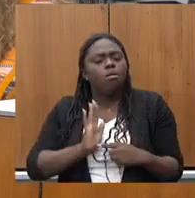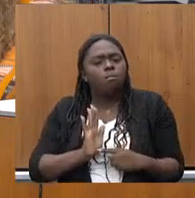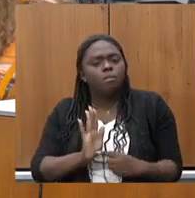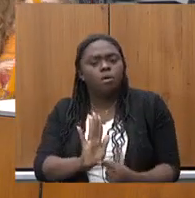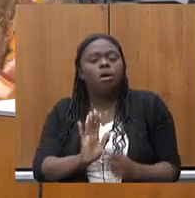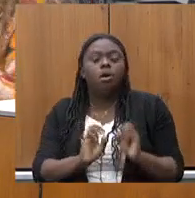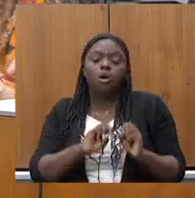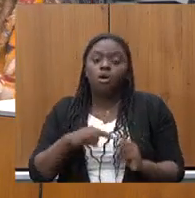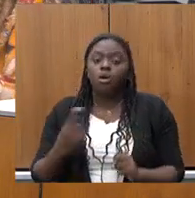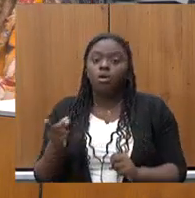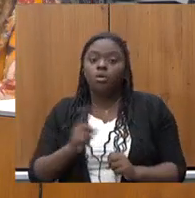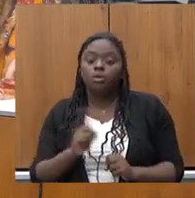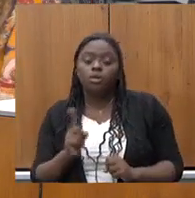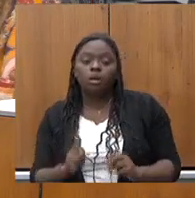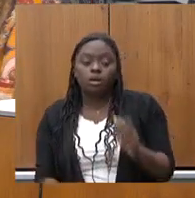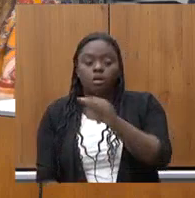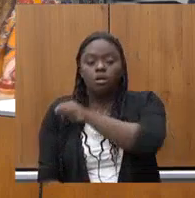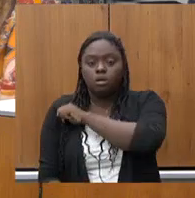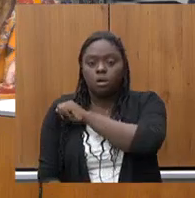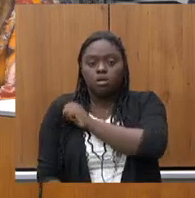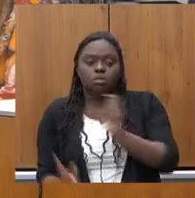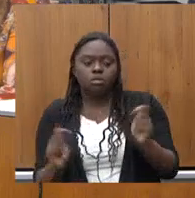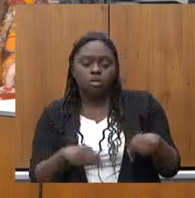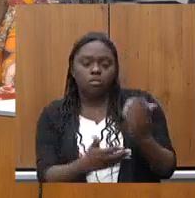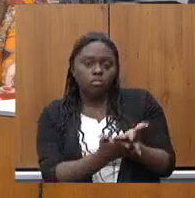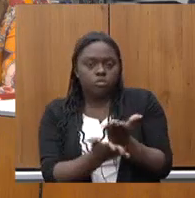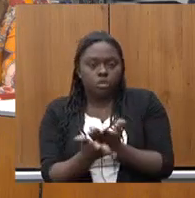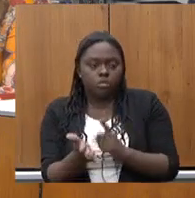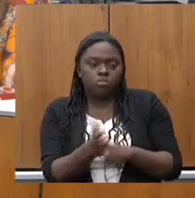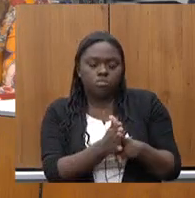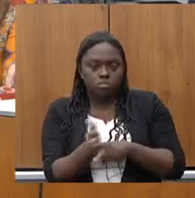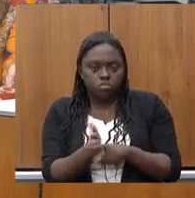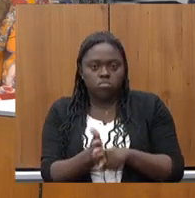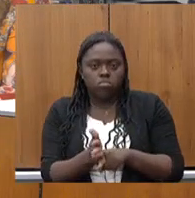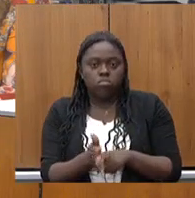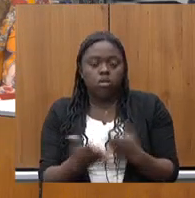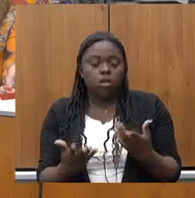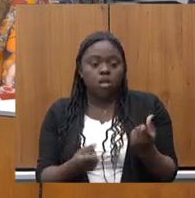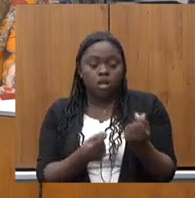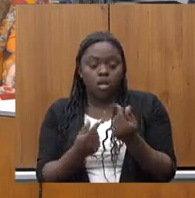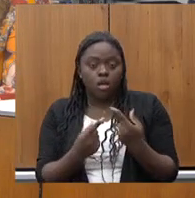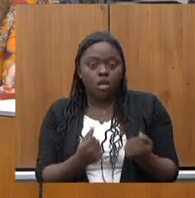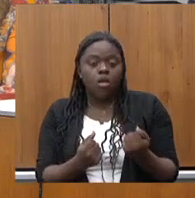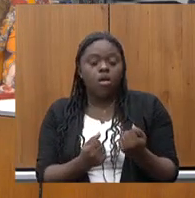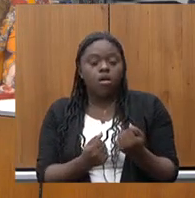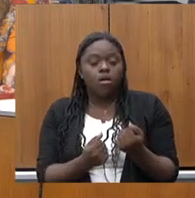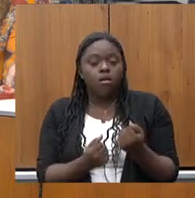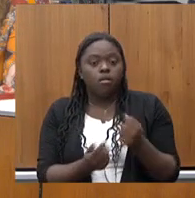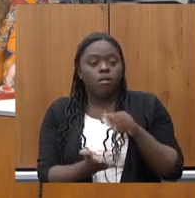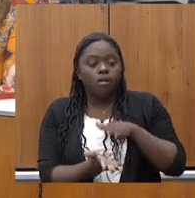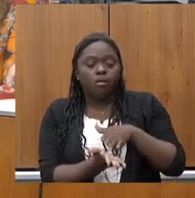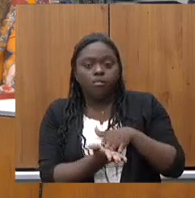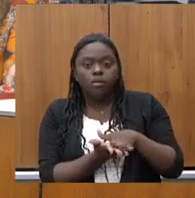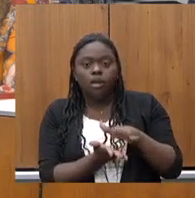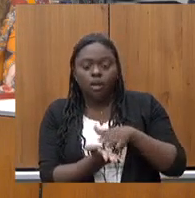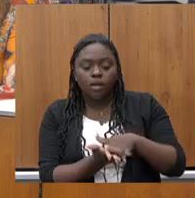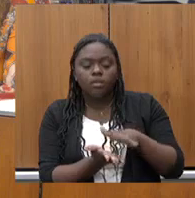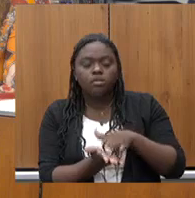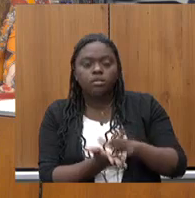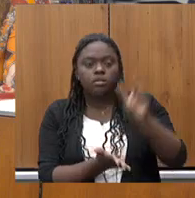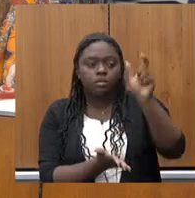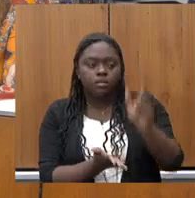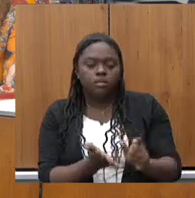ou não que aquele aluno possa estudar então esse valor é um investimento neste